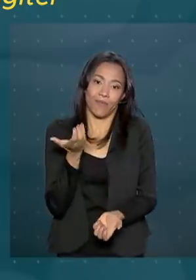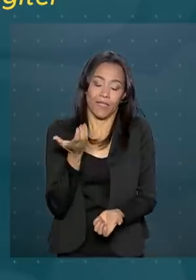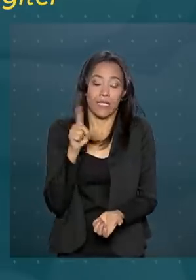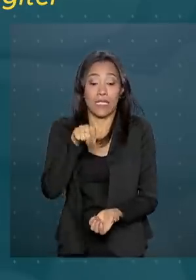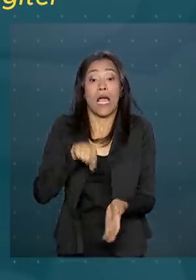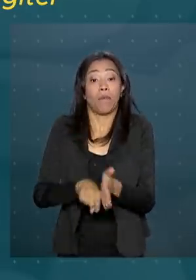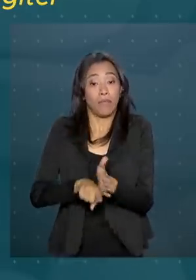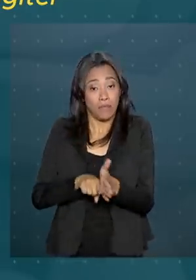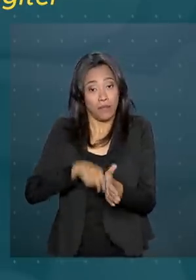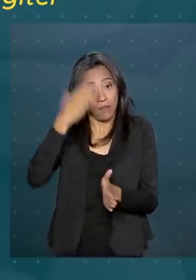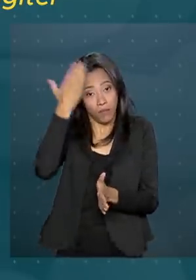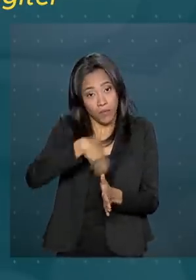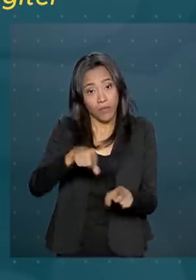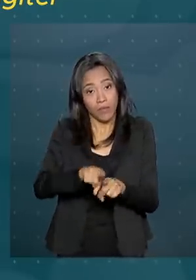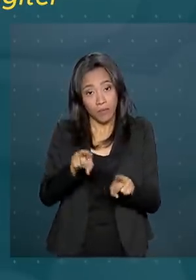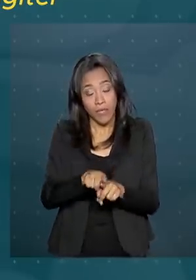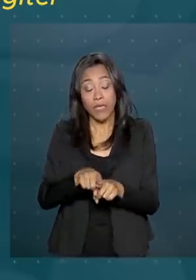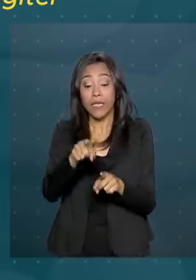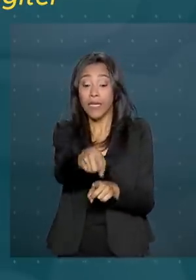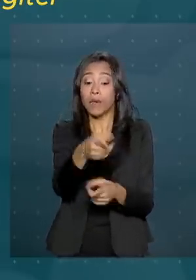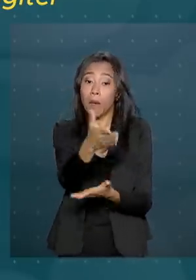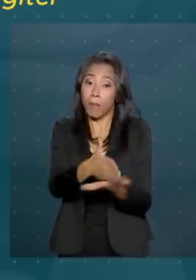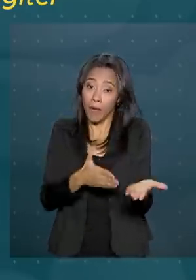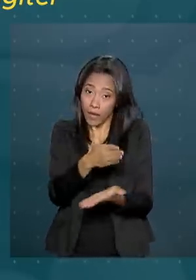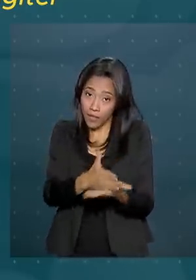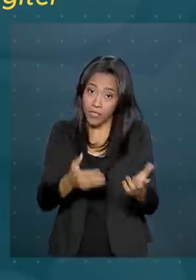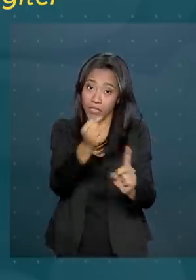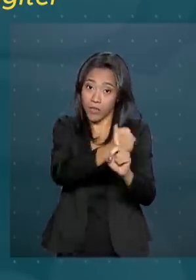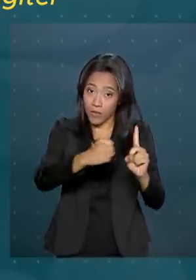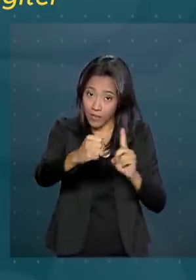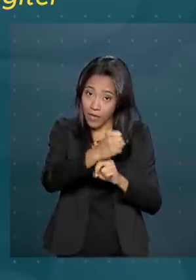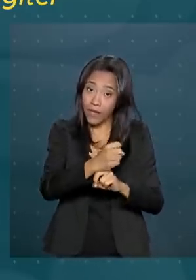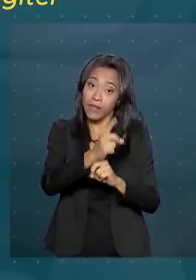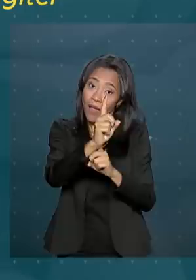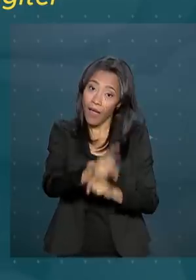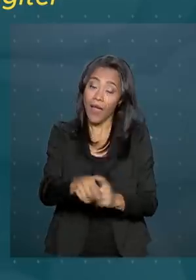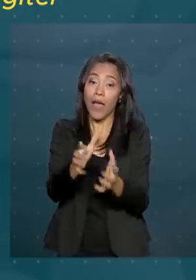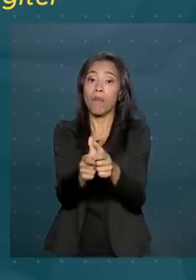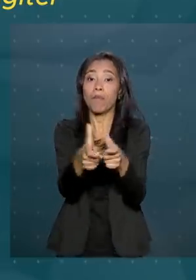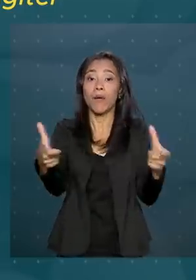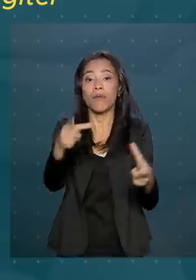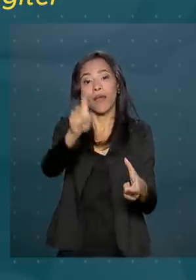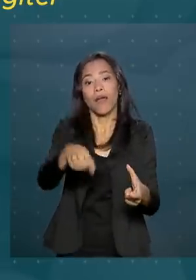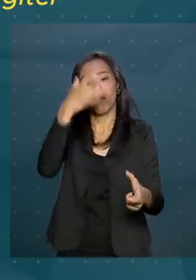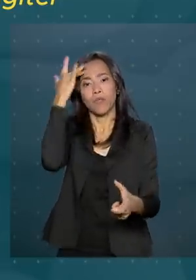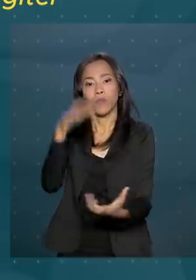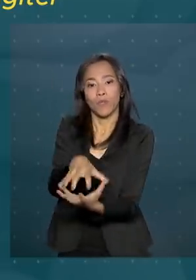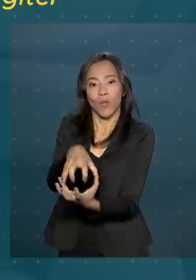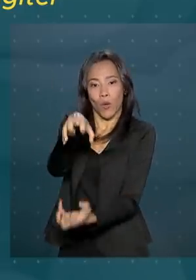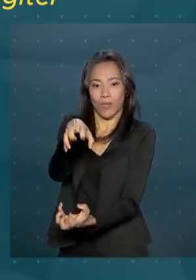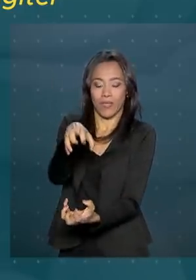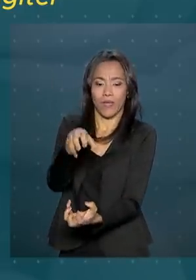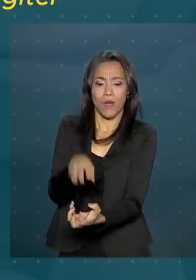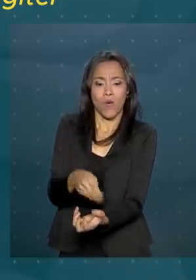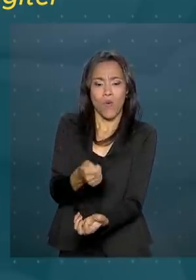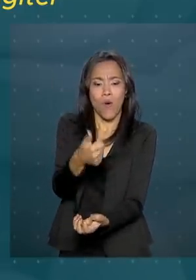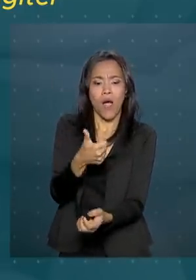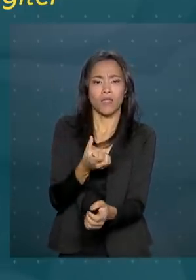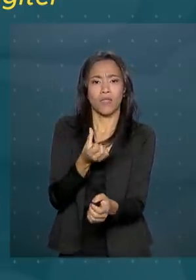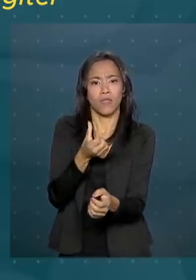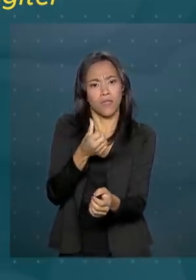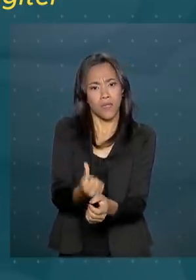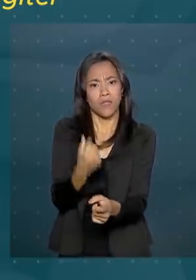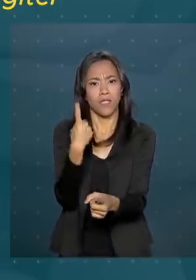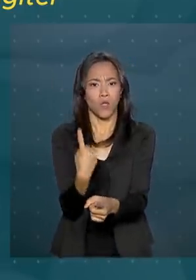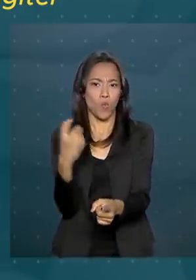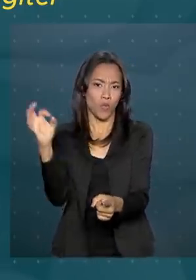mostrou também que a parcela da sociedade mais afetada é formada por idosos. Quase 61% dos